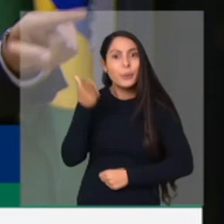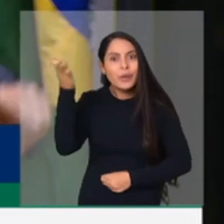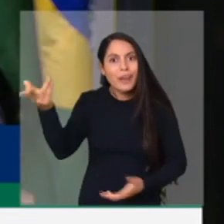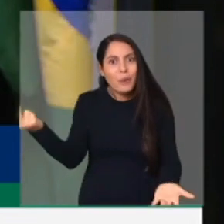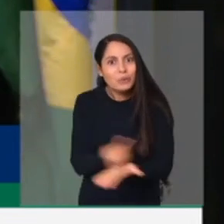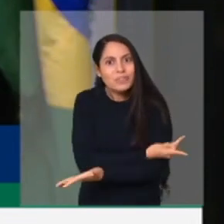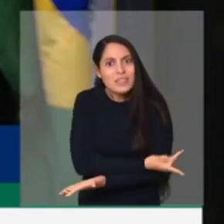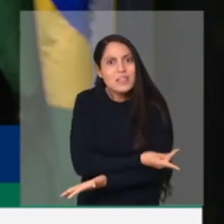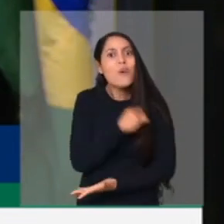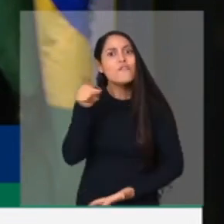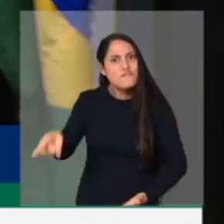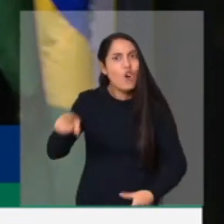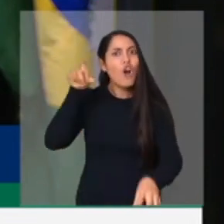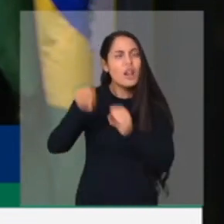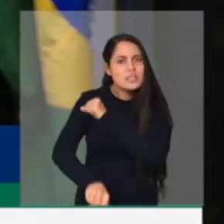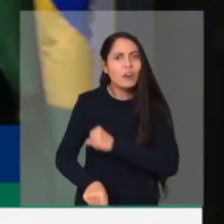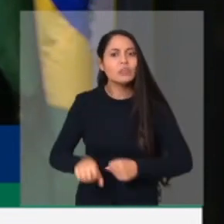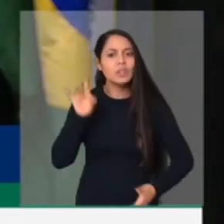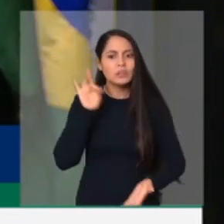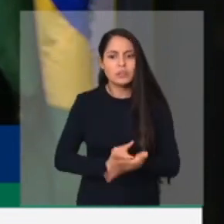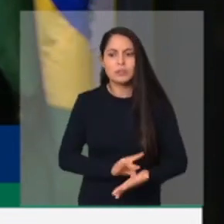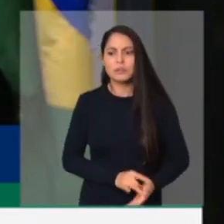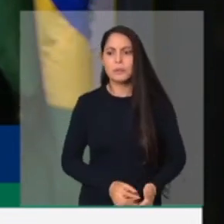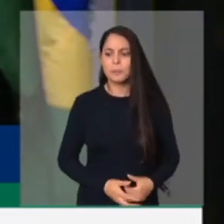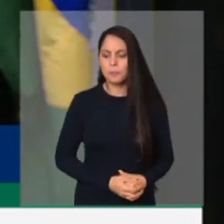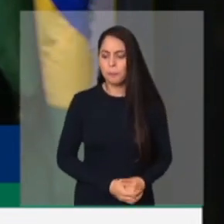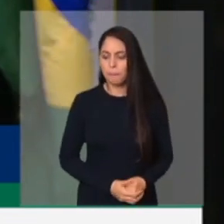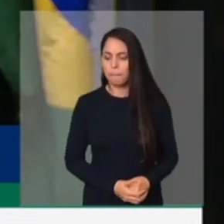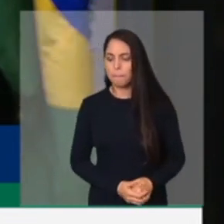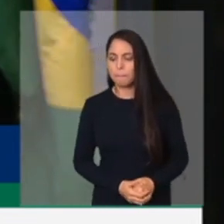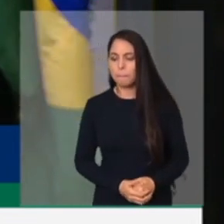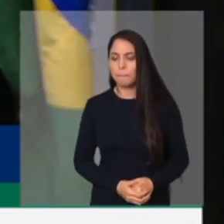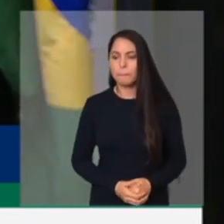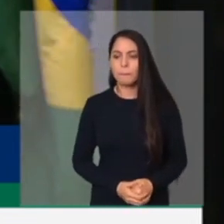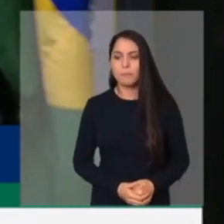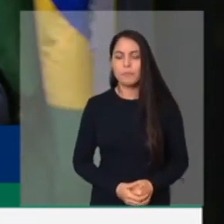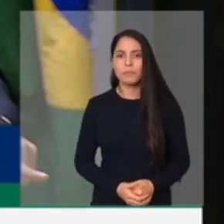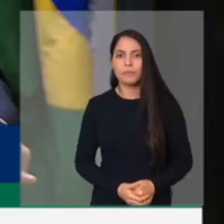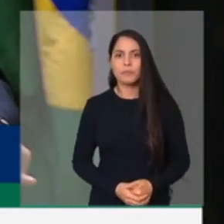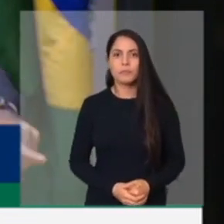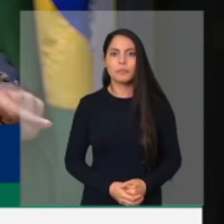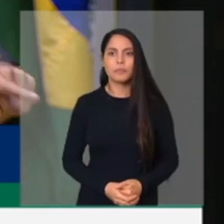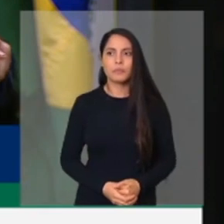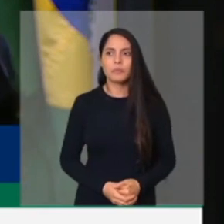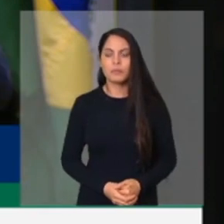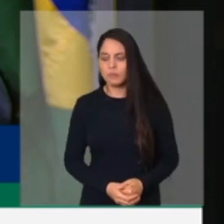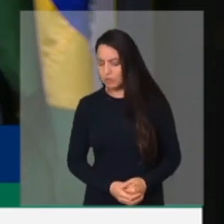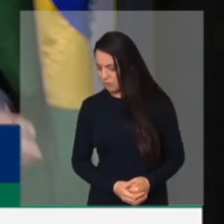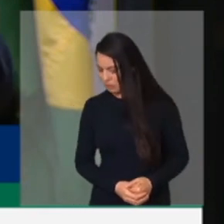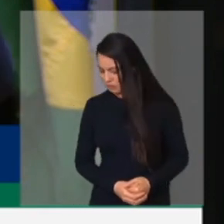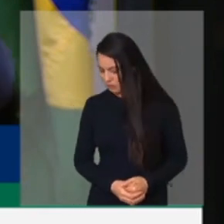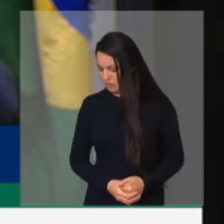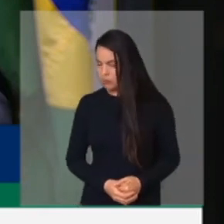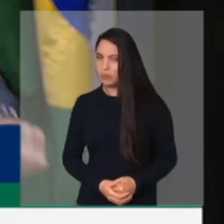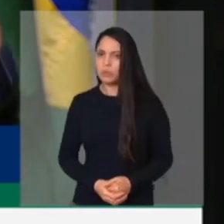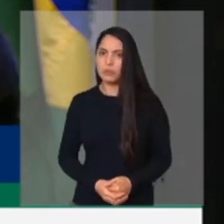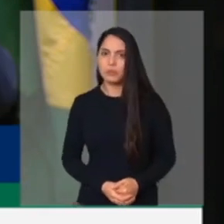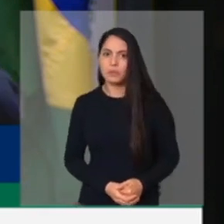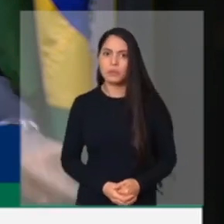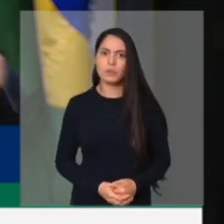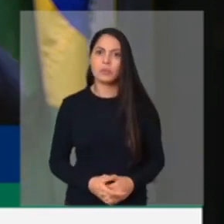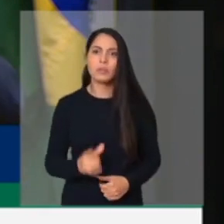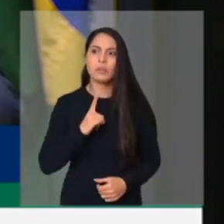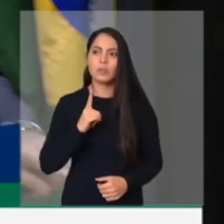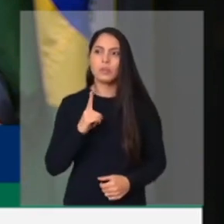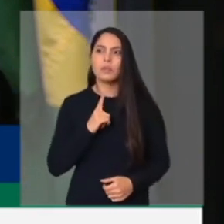não o que aconteceu no Jacarezinho, naquela operação da Polícia Civil, em que havia ali traficantes, bandidos,